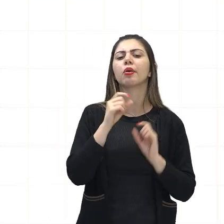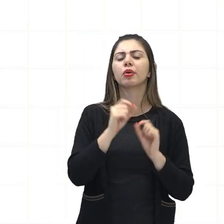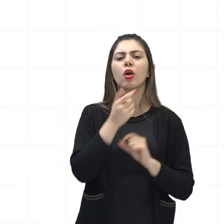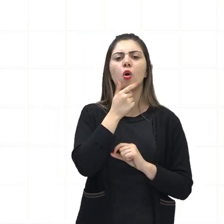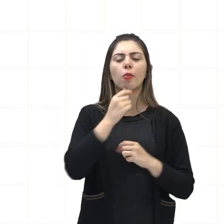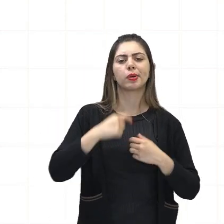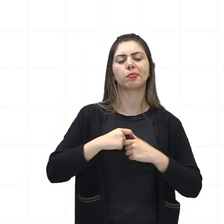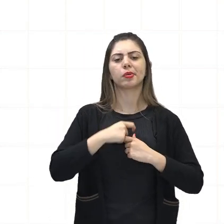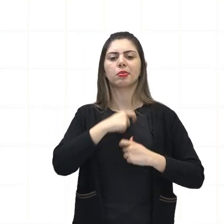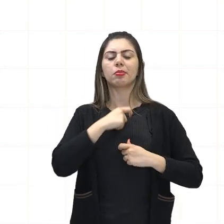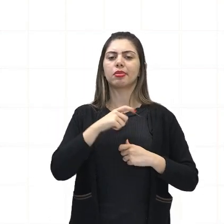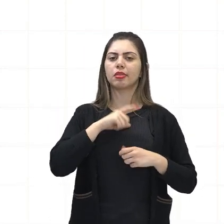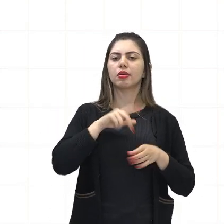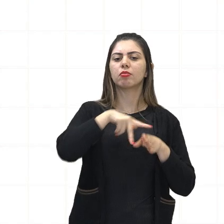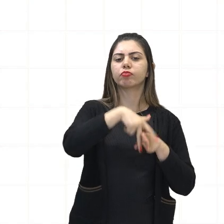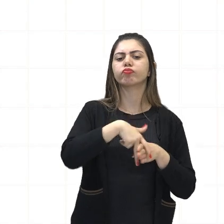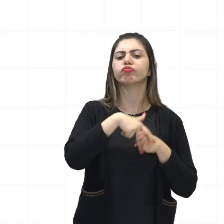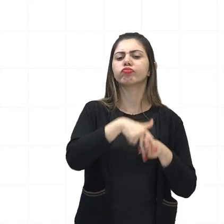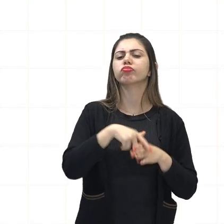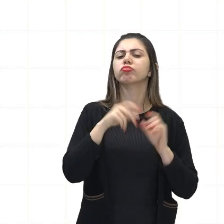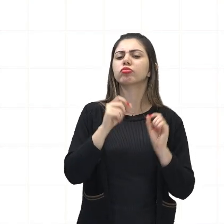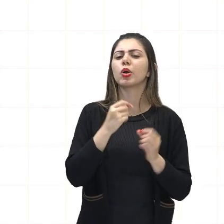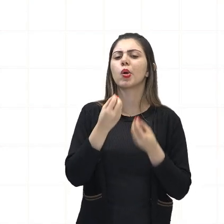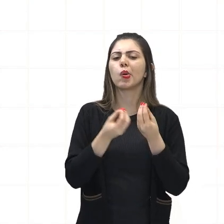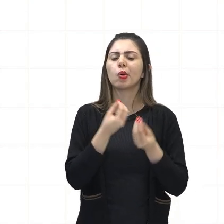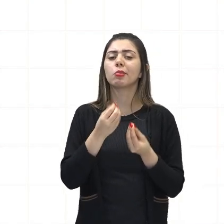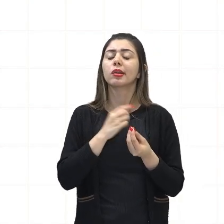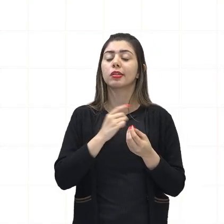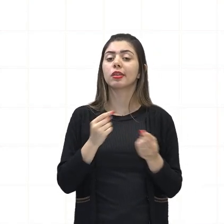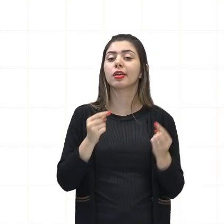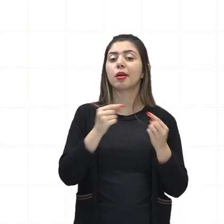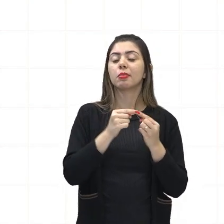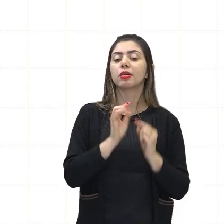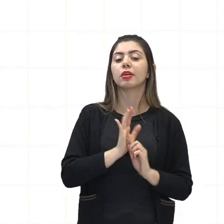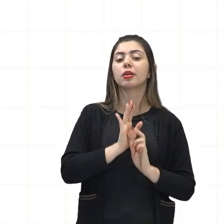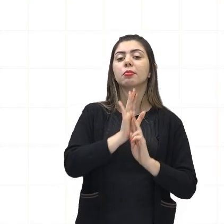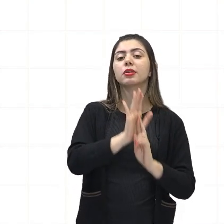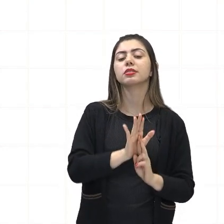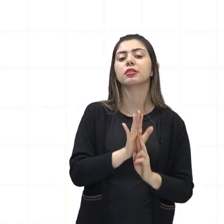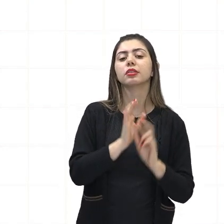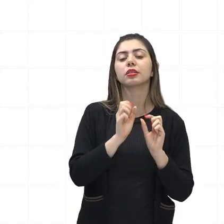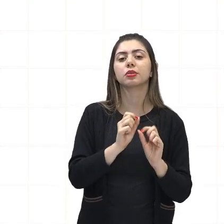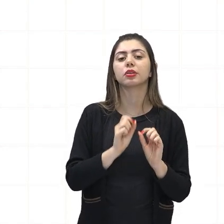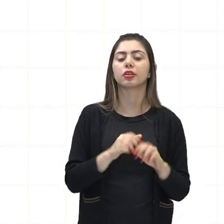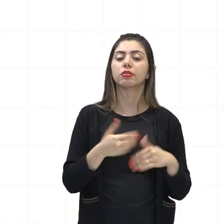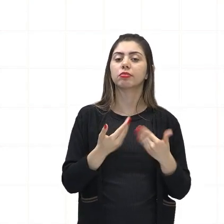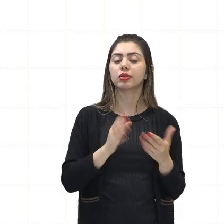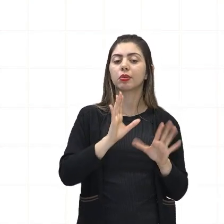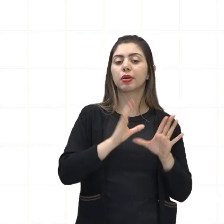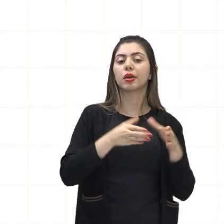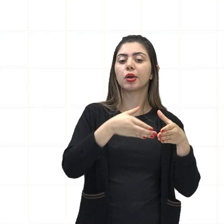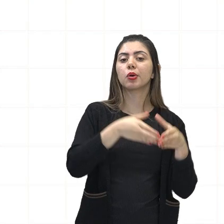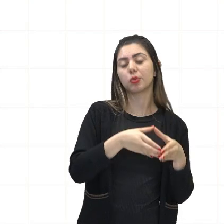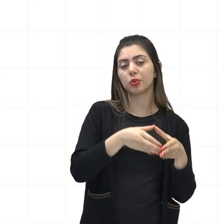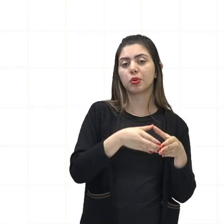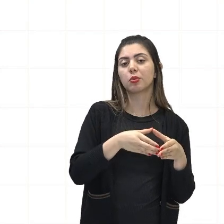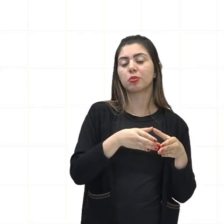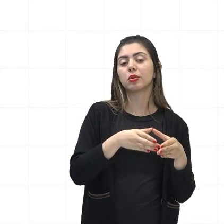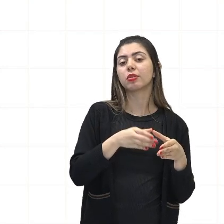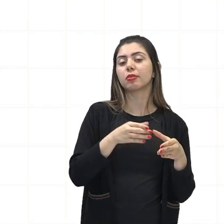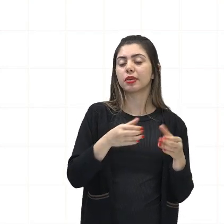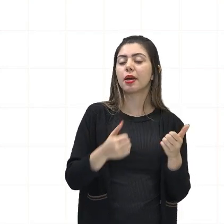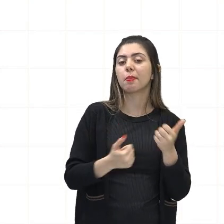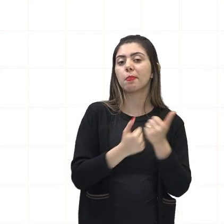também montado no cavalo do outro lado, está representando ali quem? os partidários de Dom Pedro II,